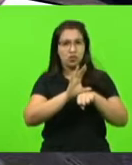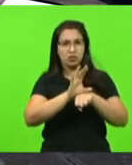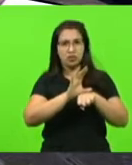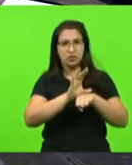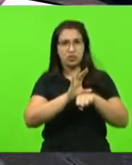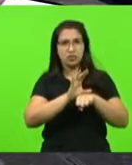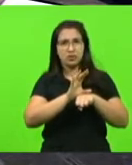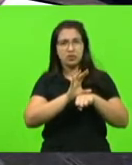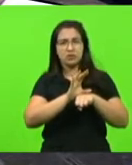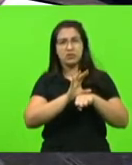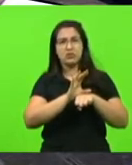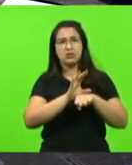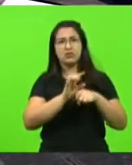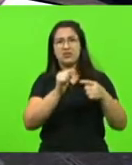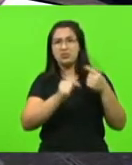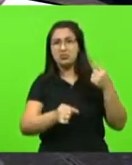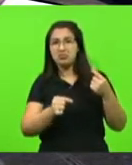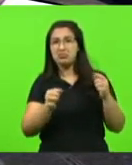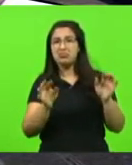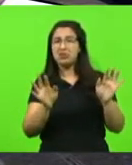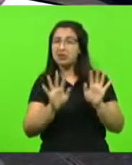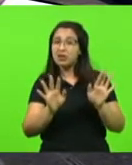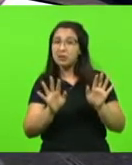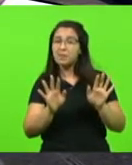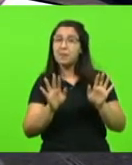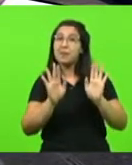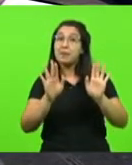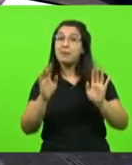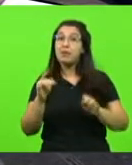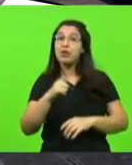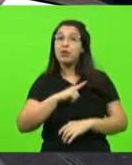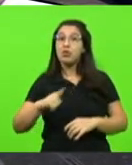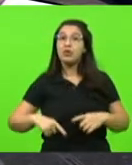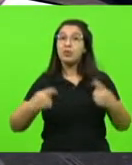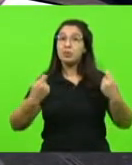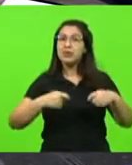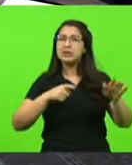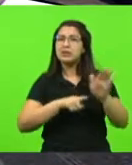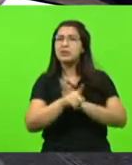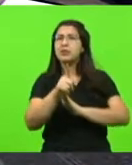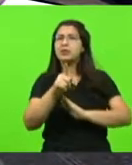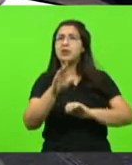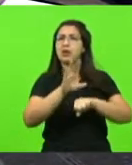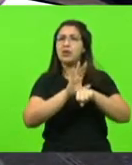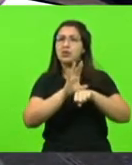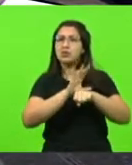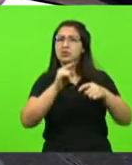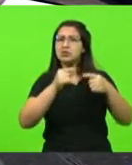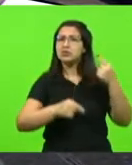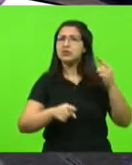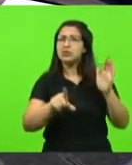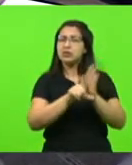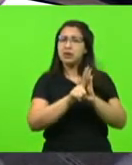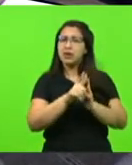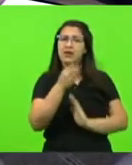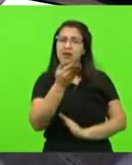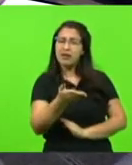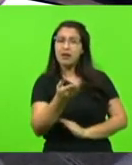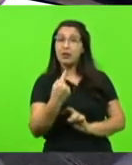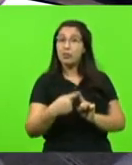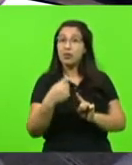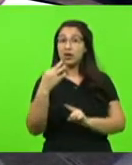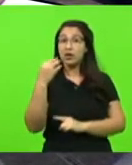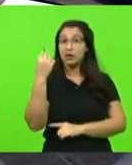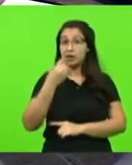marcante no fato aqui, mas o governo deveria questionar a inconstitucionalidade da própria lei, porque o que o deputado